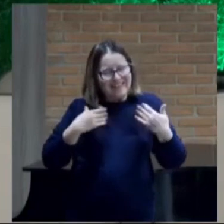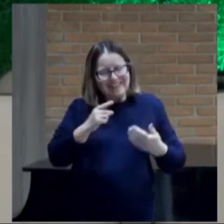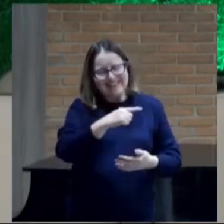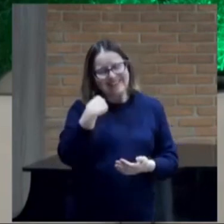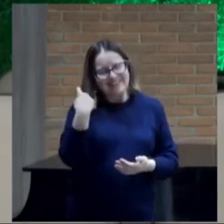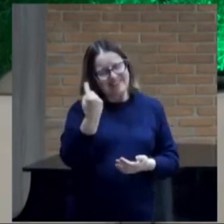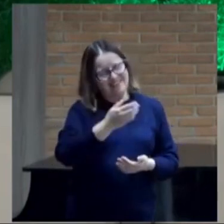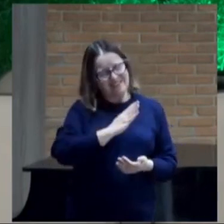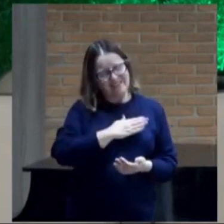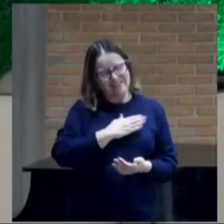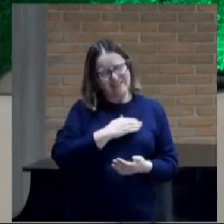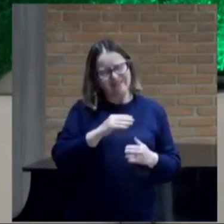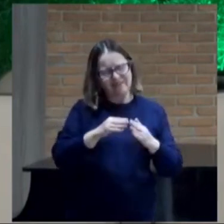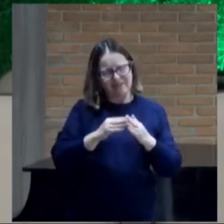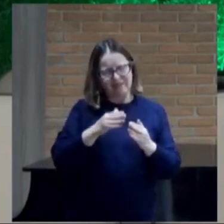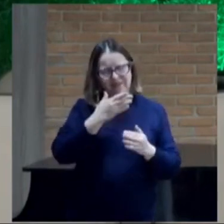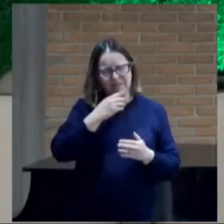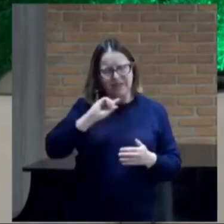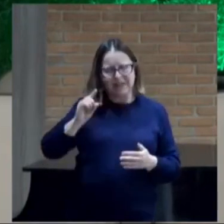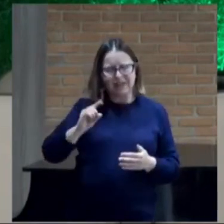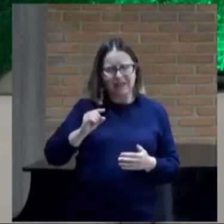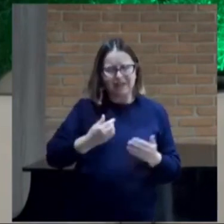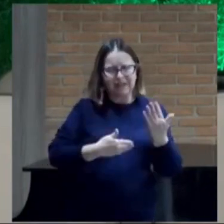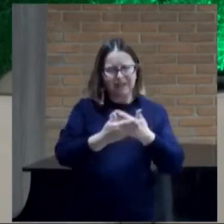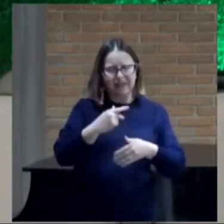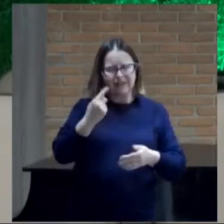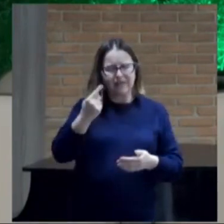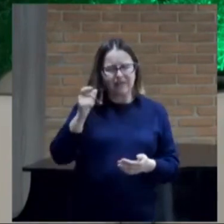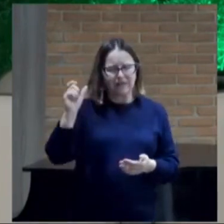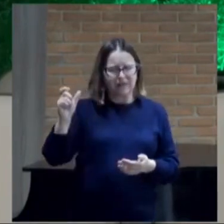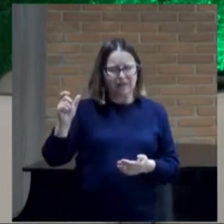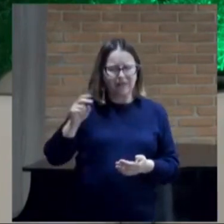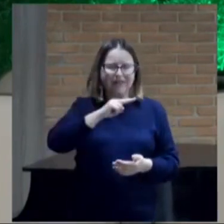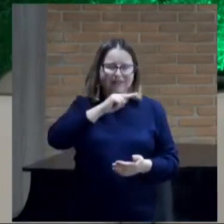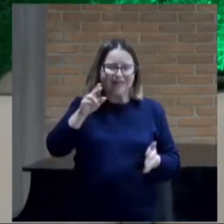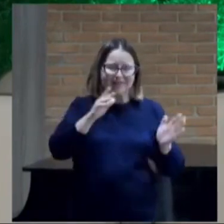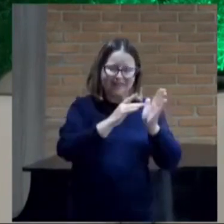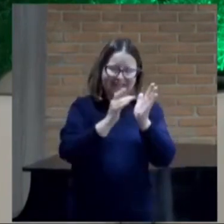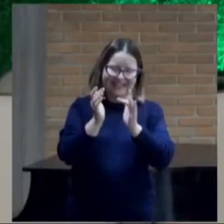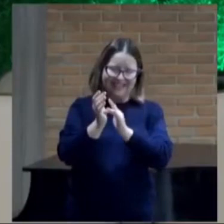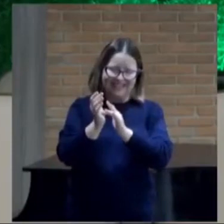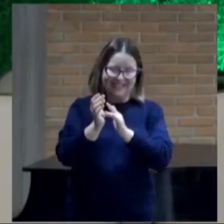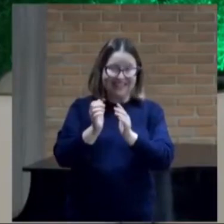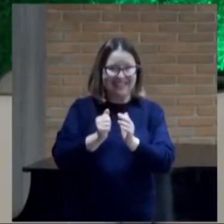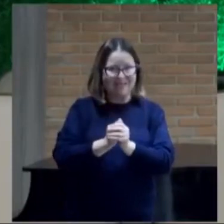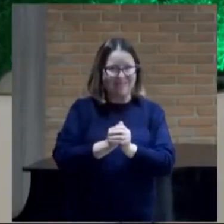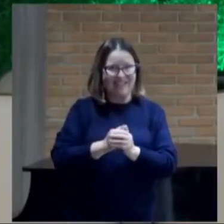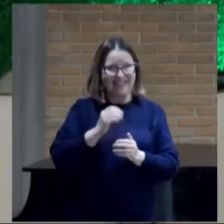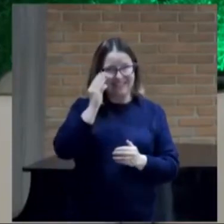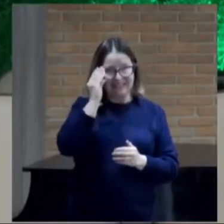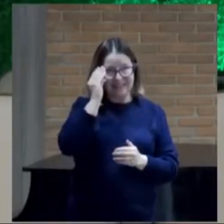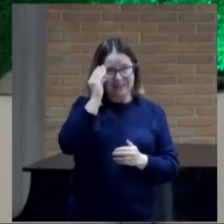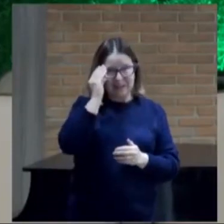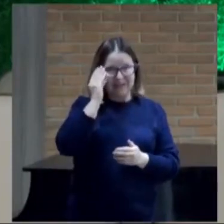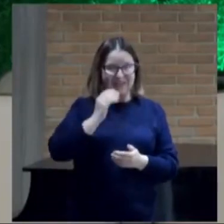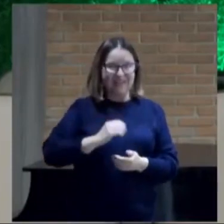corações, Pai, com a Tua Palavra, em nome de Jesus. Amém.